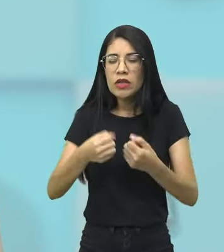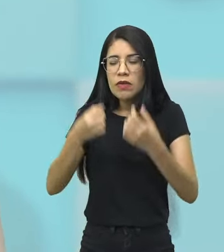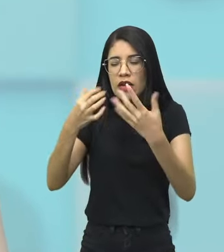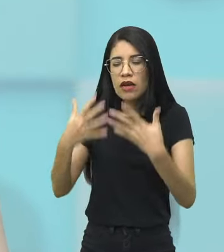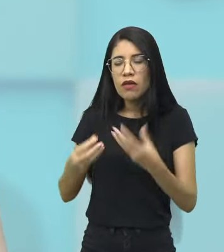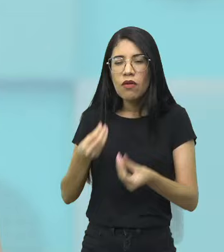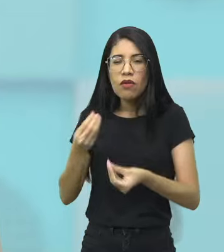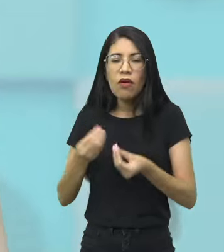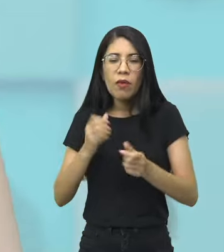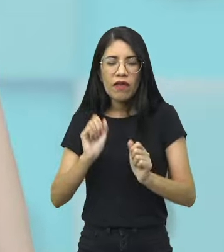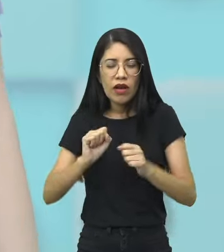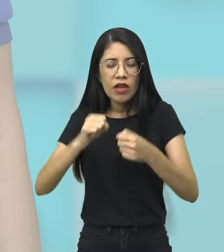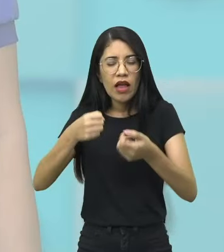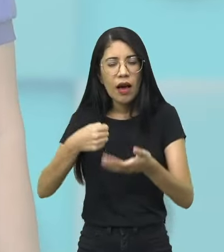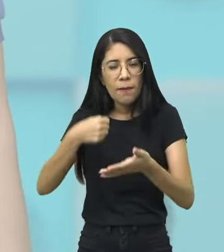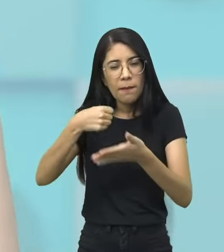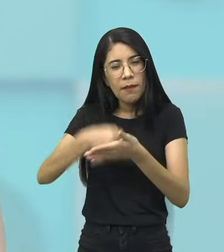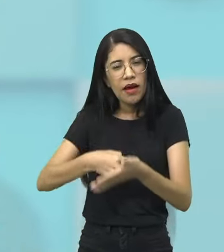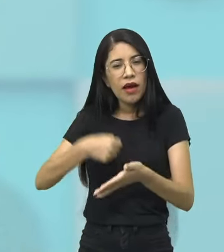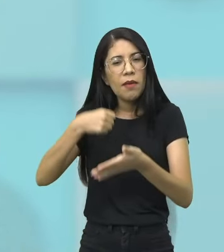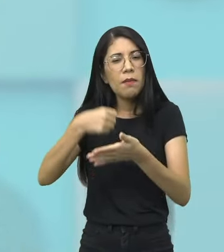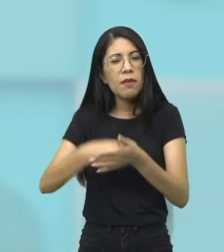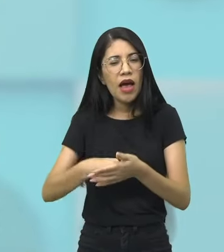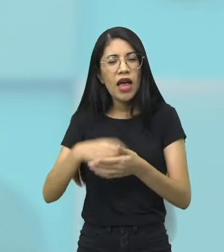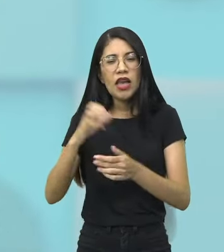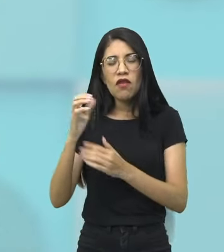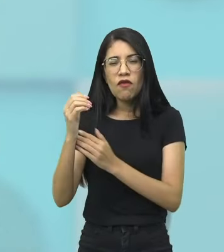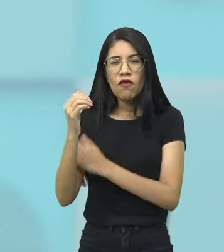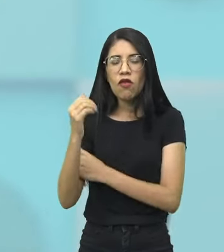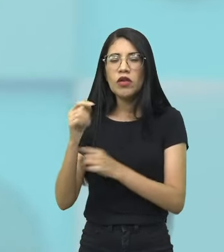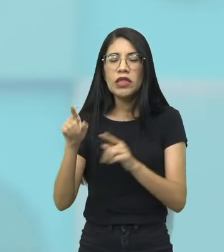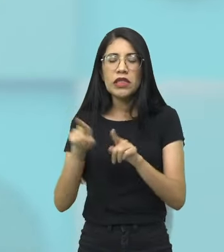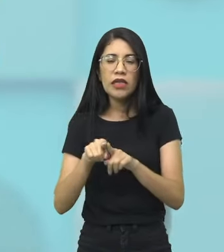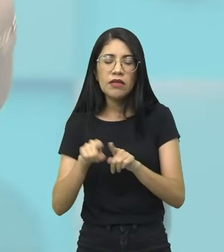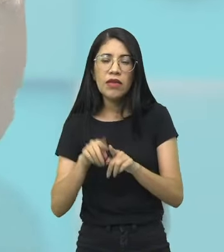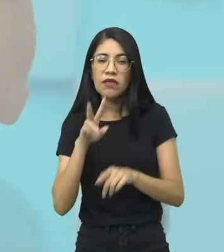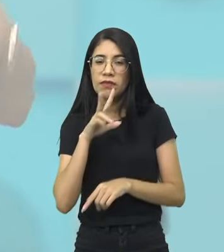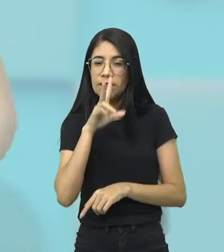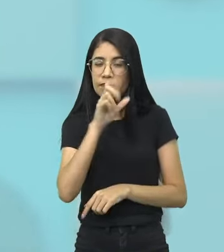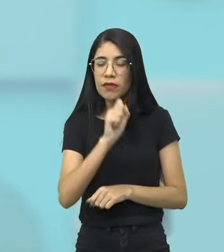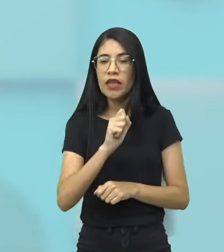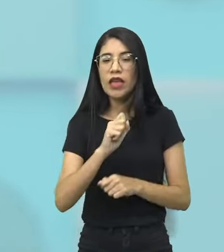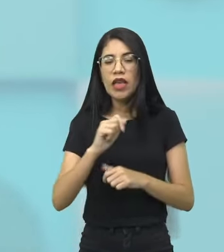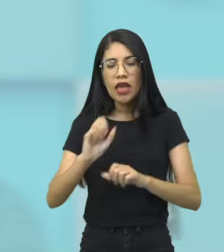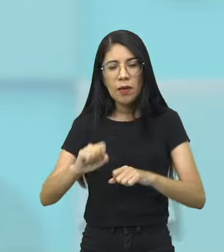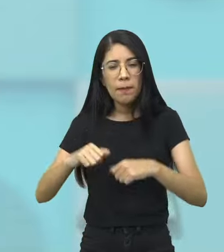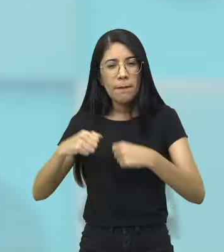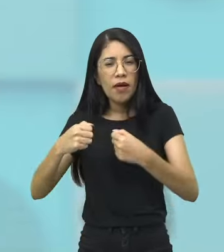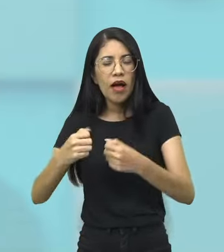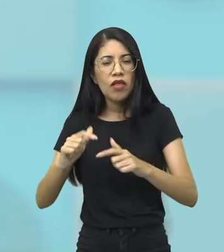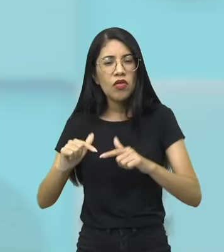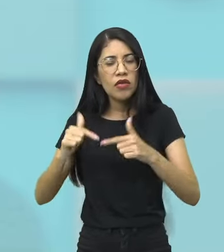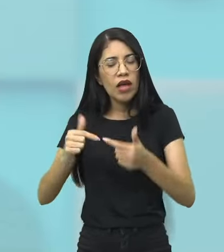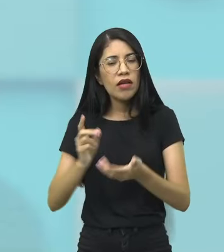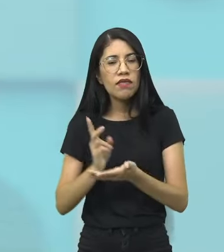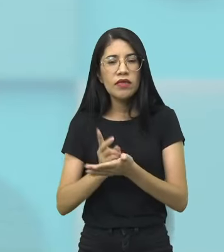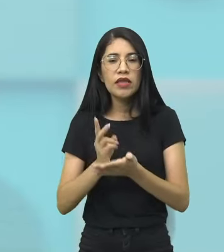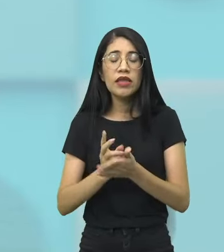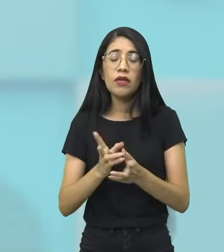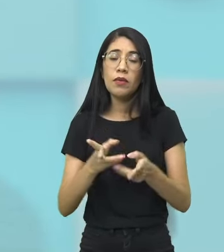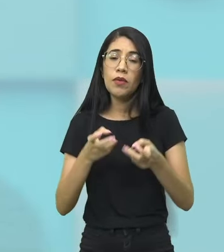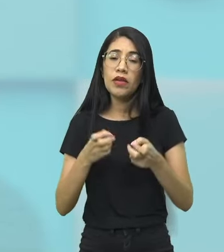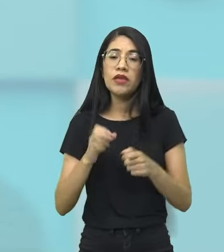dizendo o quanto ele iria lutar, né? E quanto ele era forte. E batalhar pela sua tribo. Então é muito legal ver essa